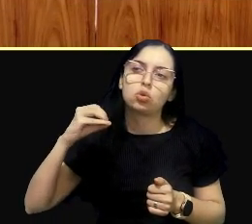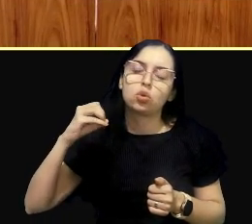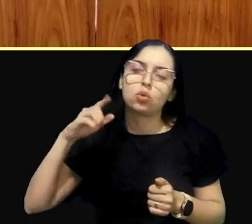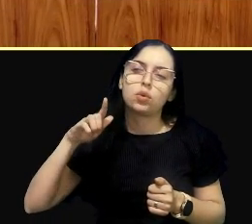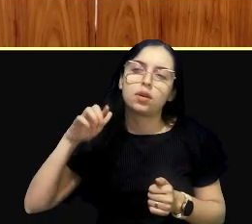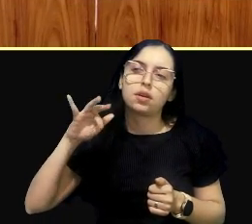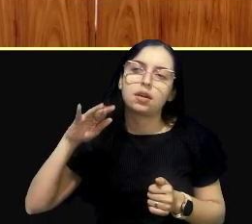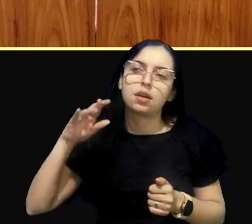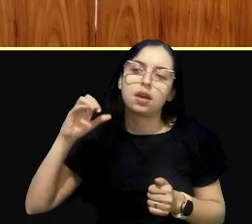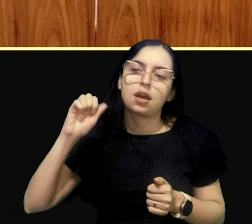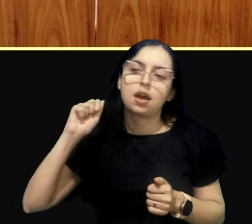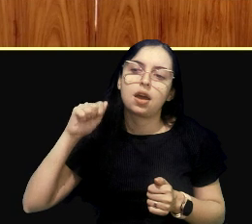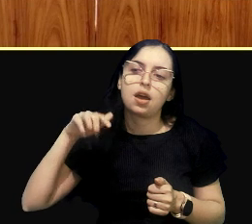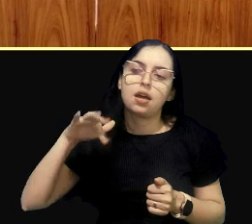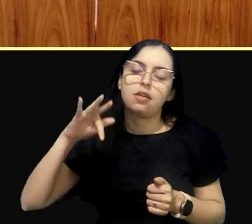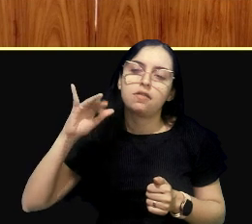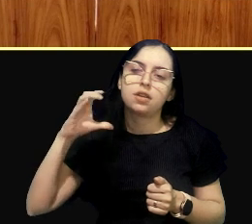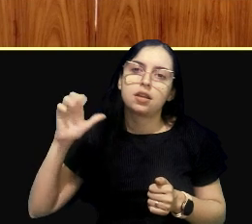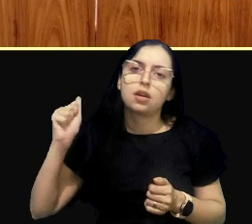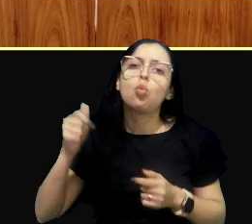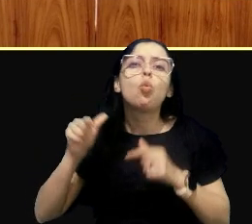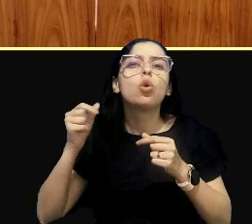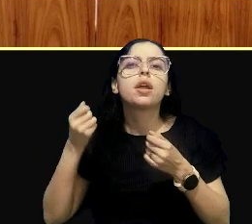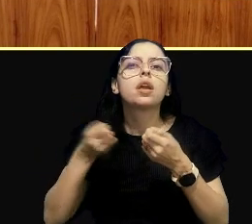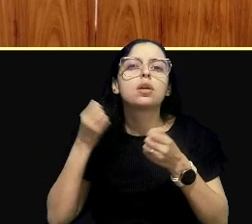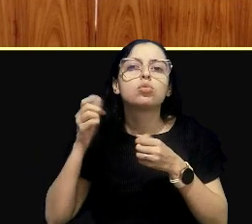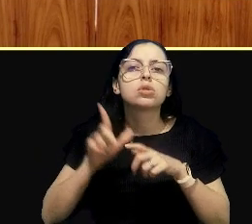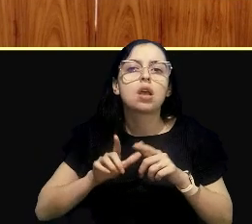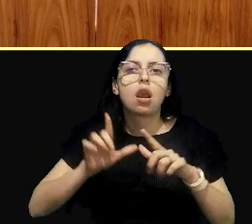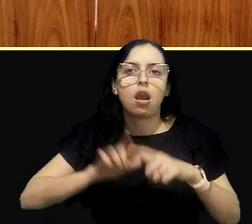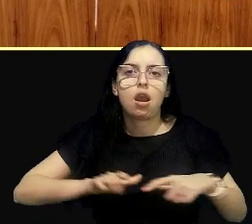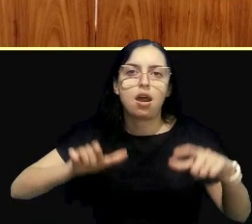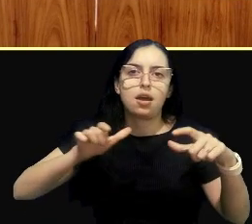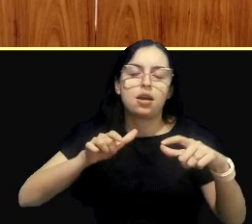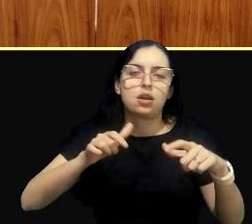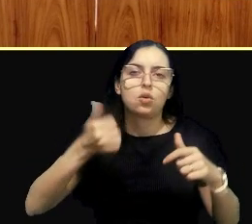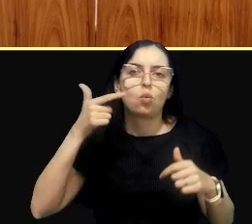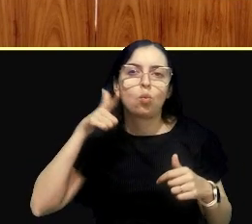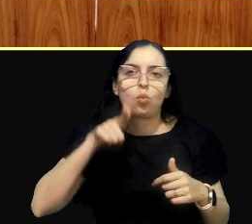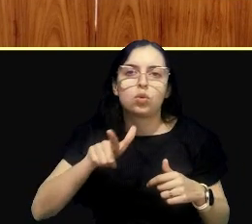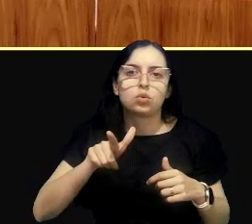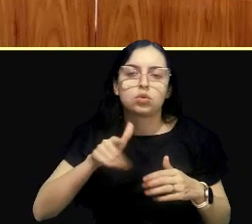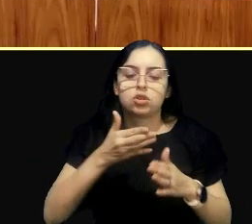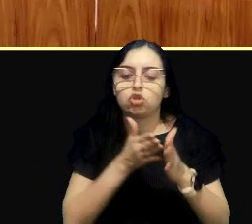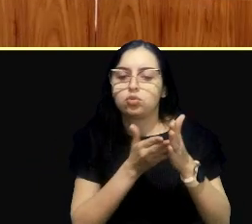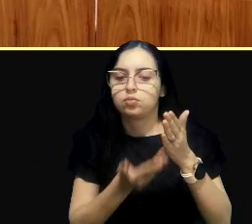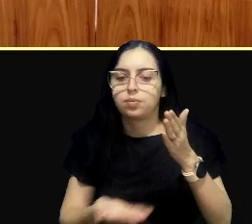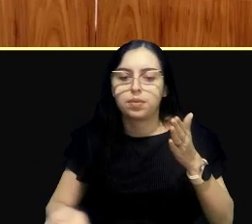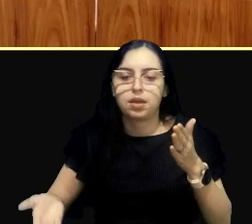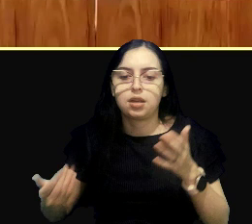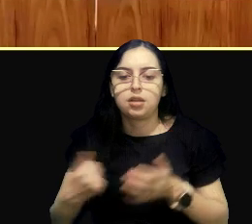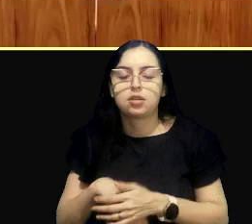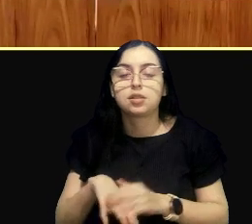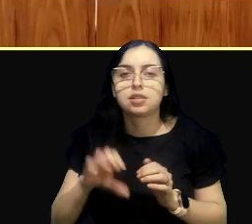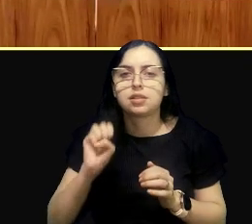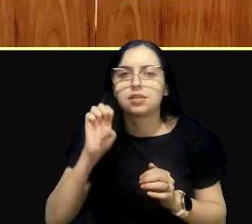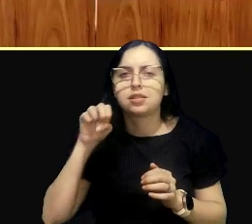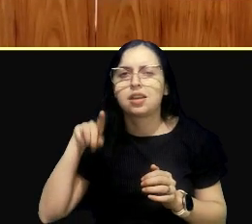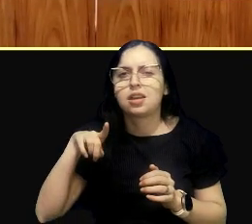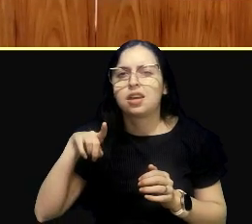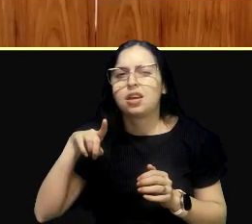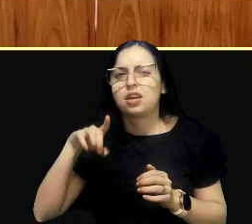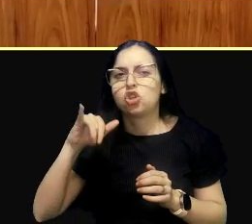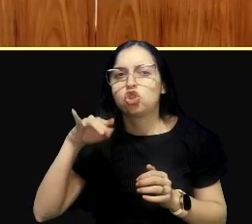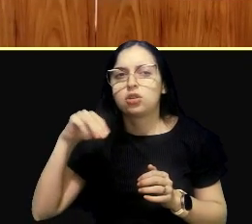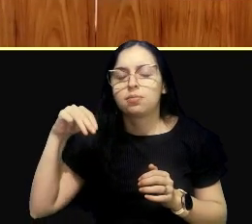montante, na área, que está contribuindo para esse carreamento de sedimentos, e